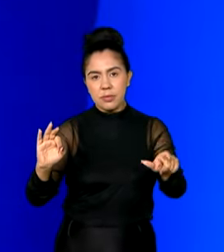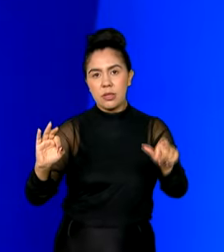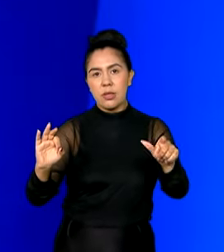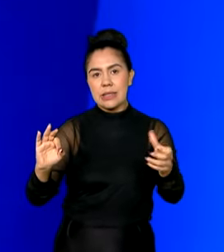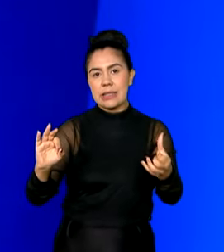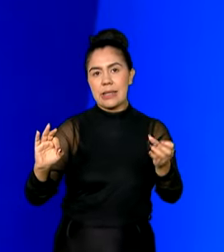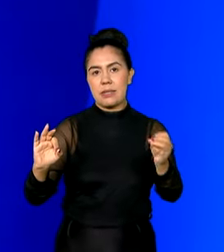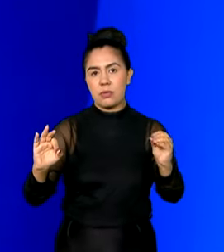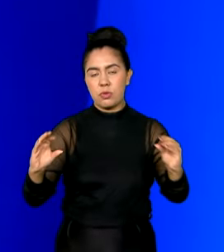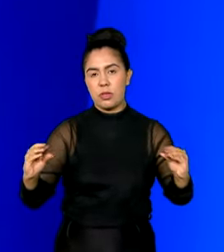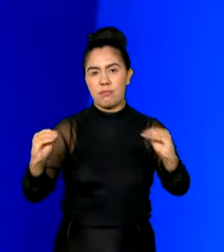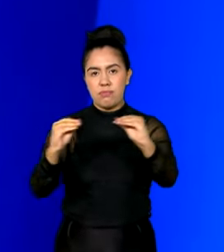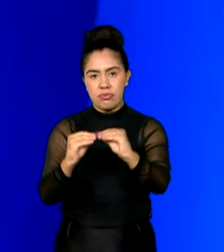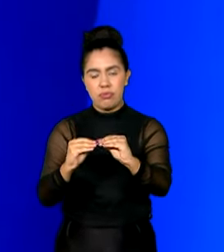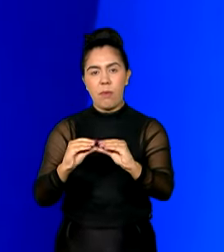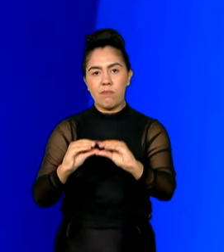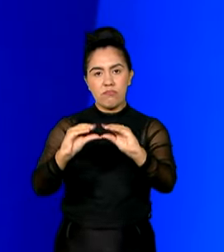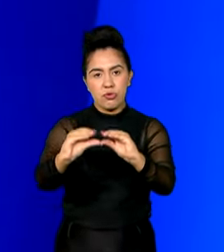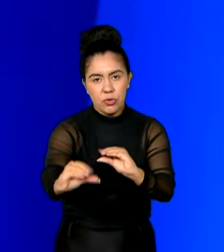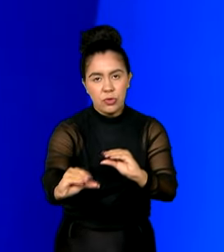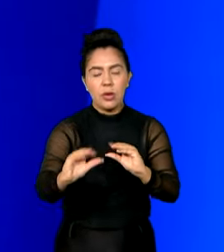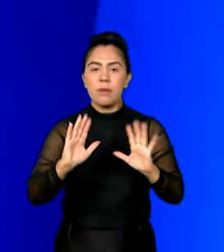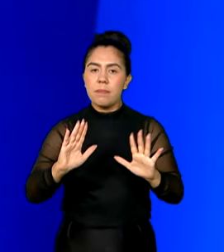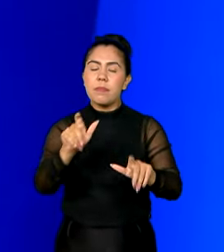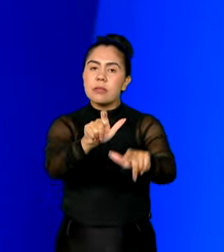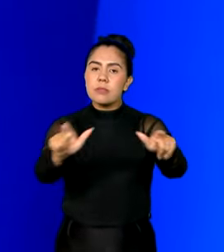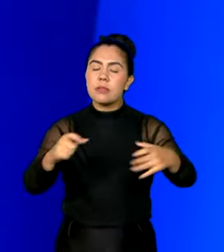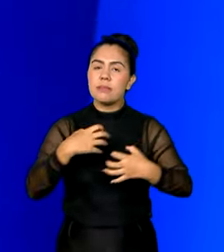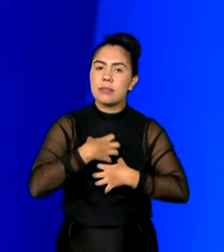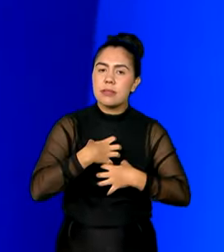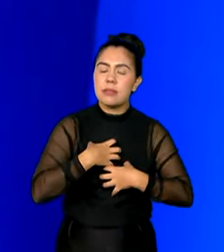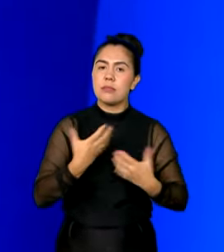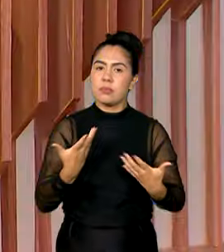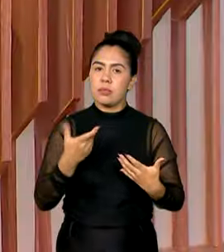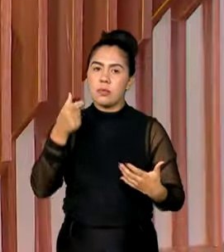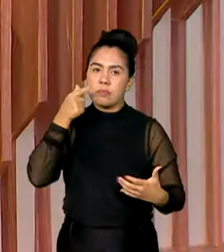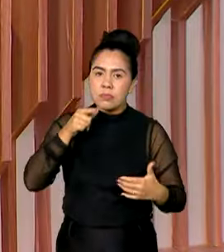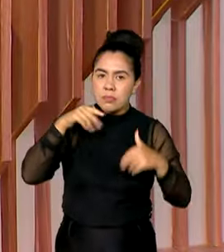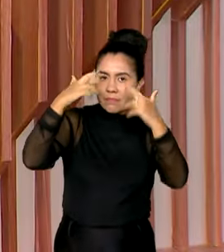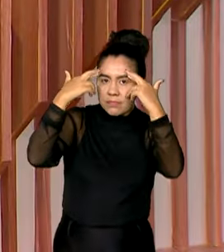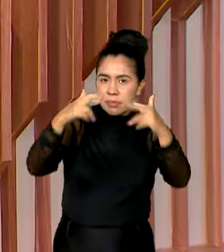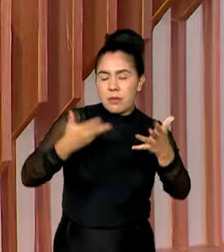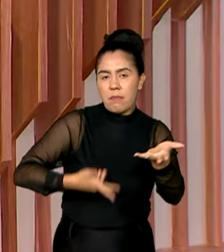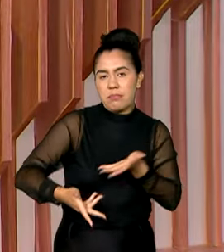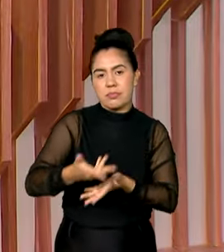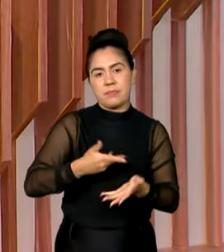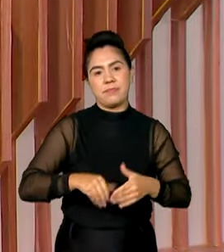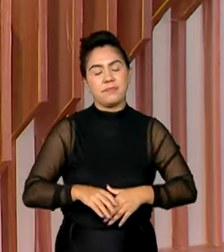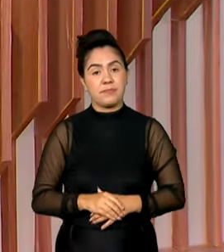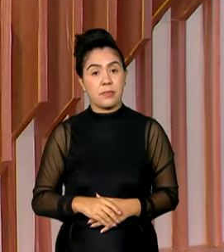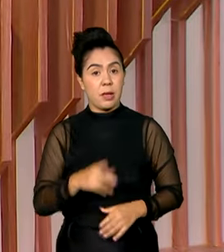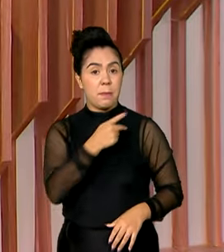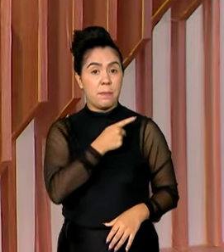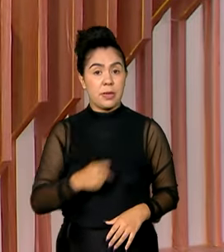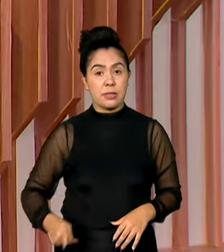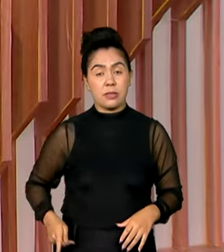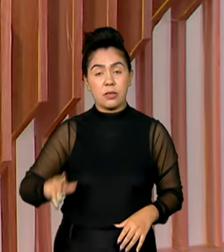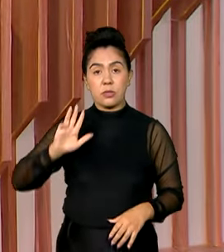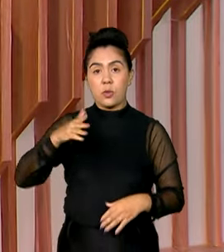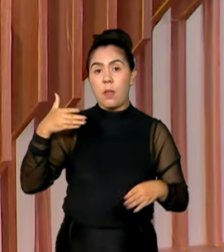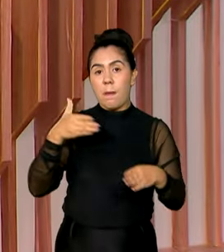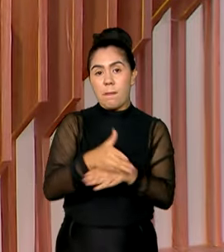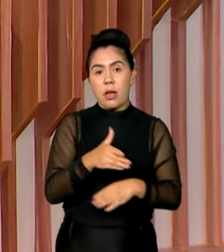passo importante para que as pessoas se sintam atendidas, respeitadas. O presidente Lula participou da